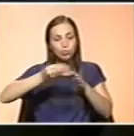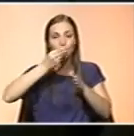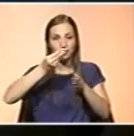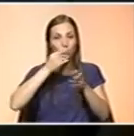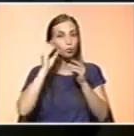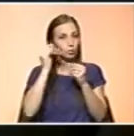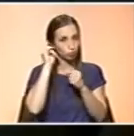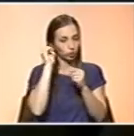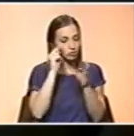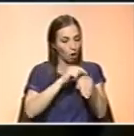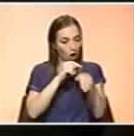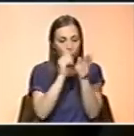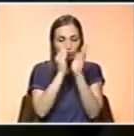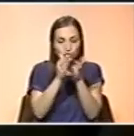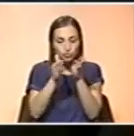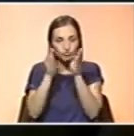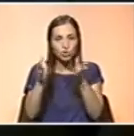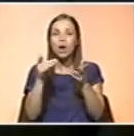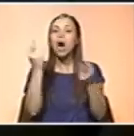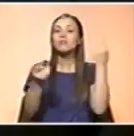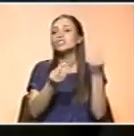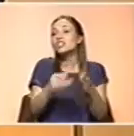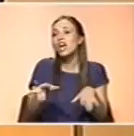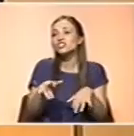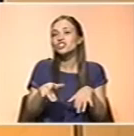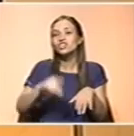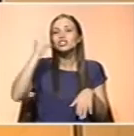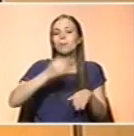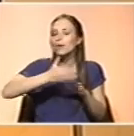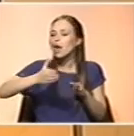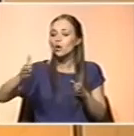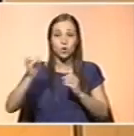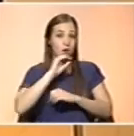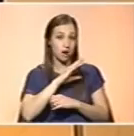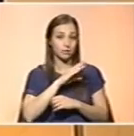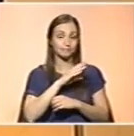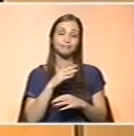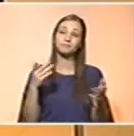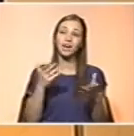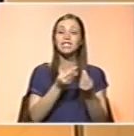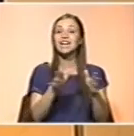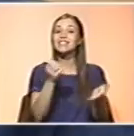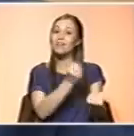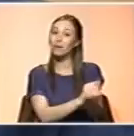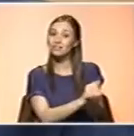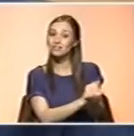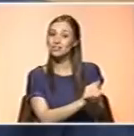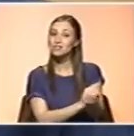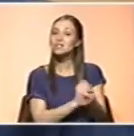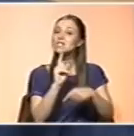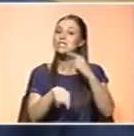E as crianças, geralmente, não têm ainda assim muita disciplina. Bom, as crianças com diabetes devem ter sempre